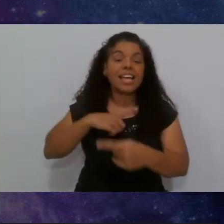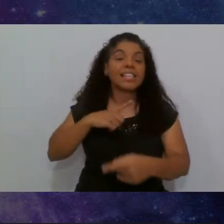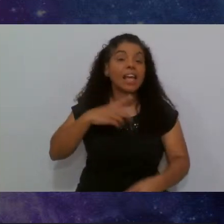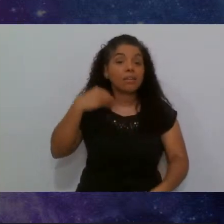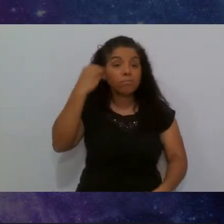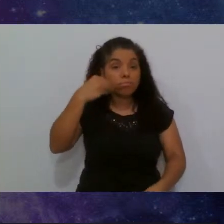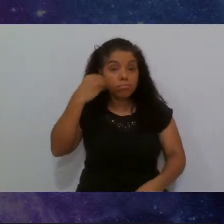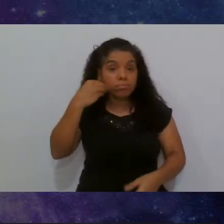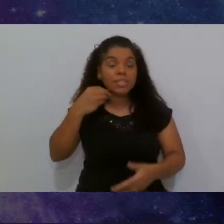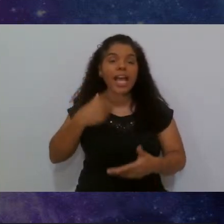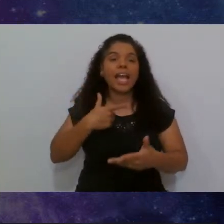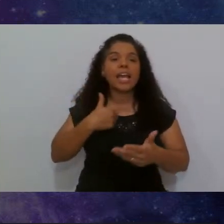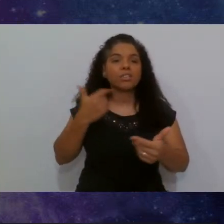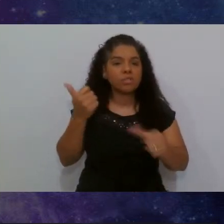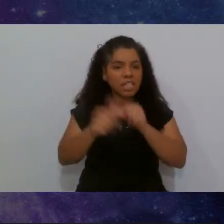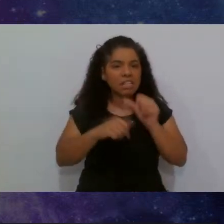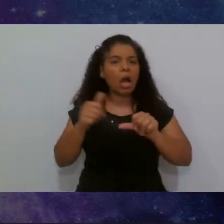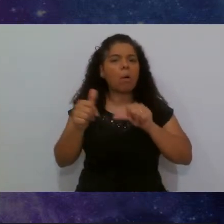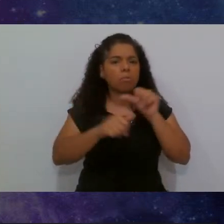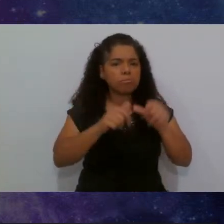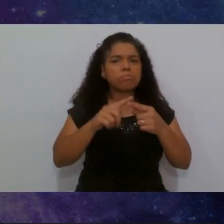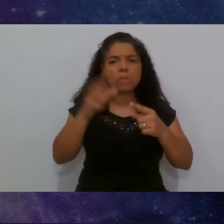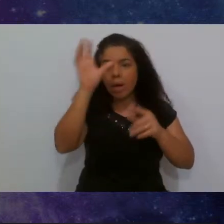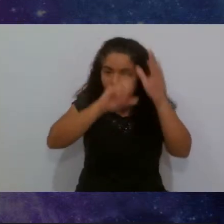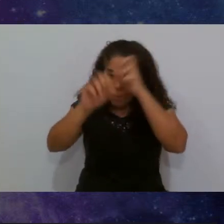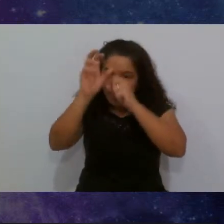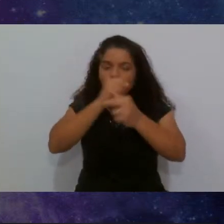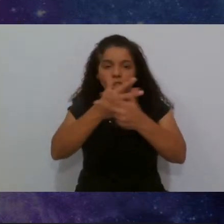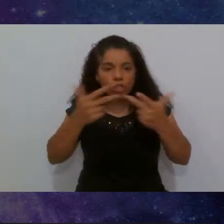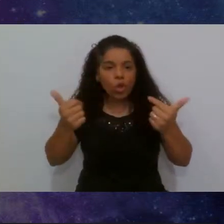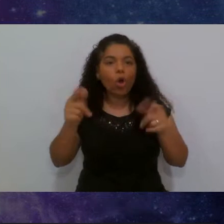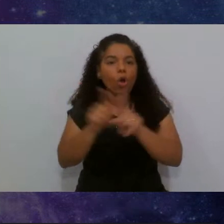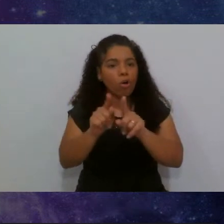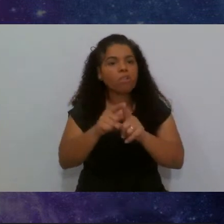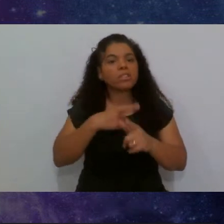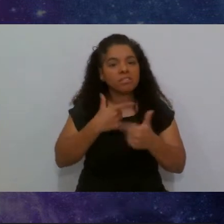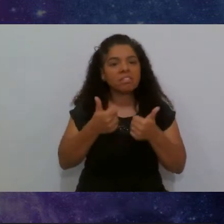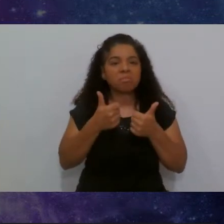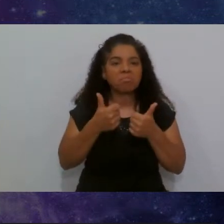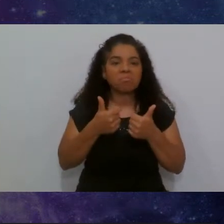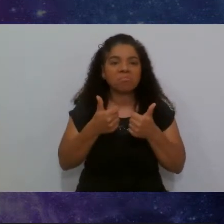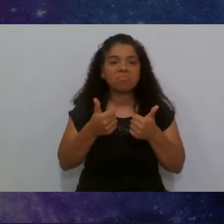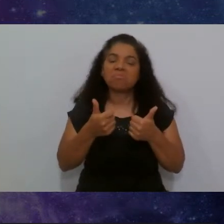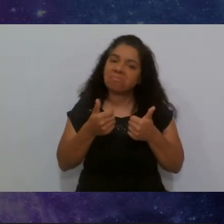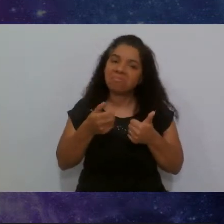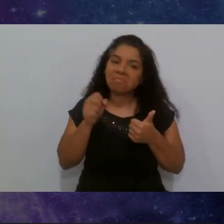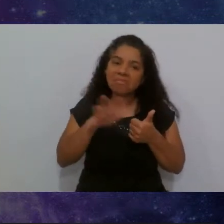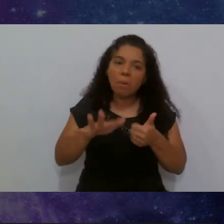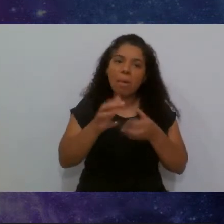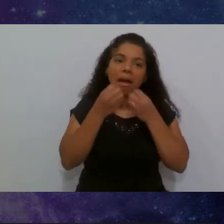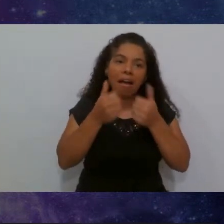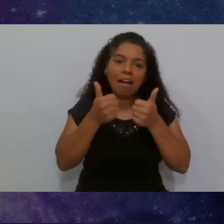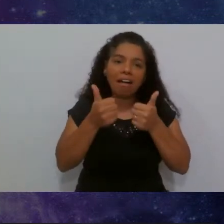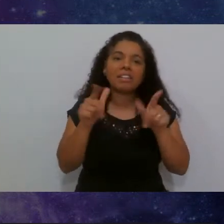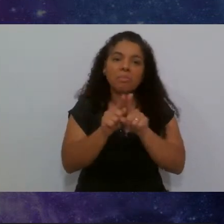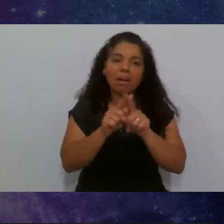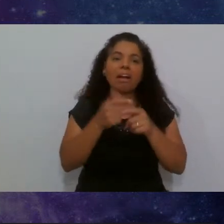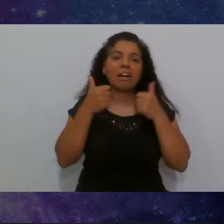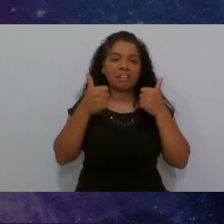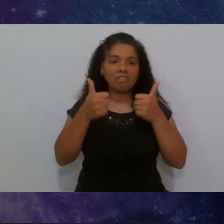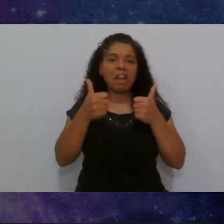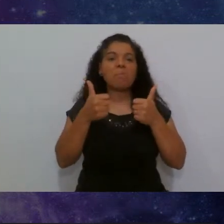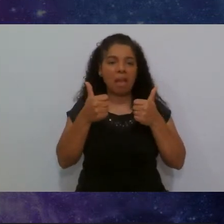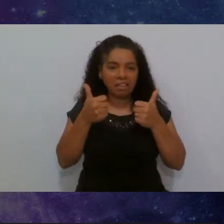se reciclando, que estão aprendendo outras coisas, então, é uma área bacana, vale a pena